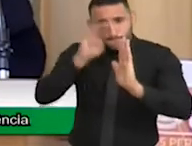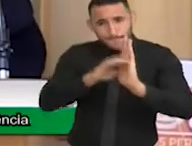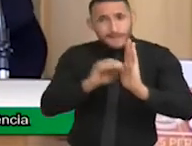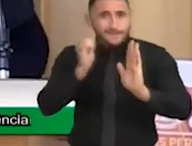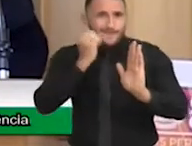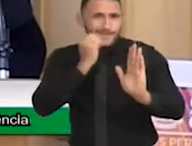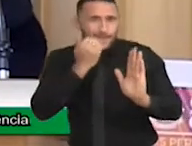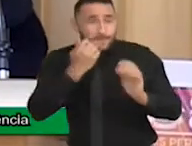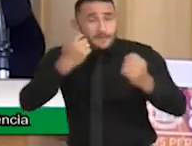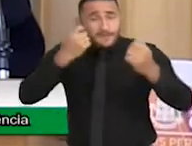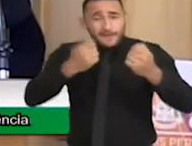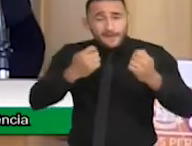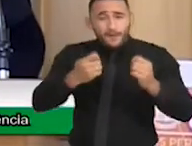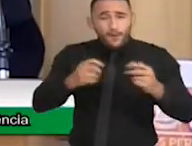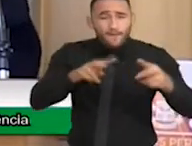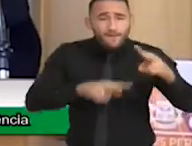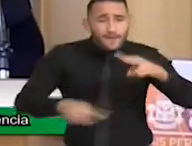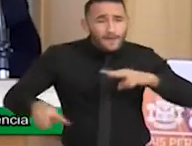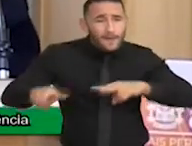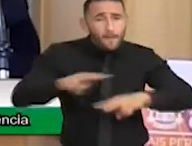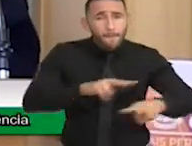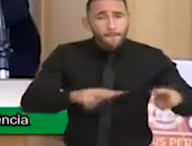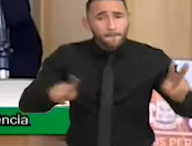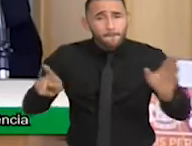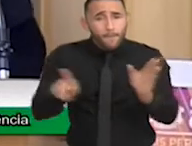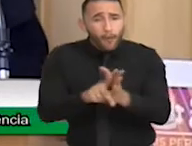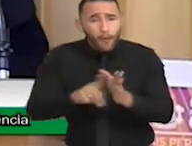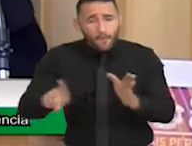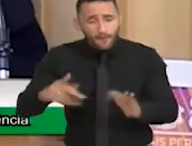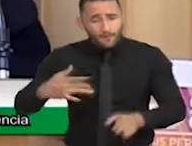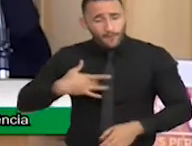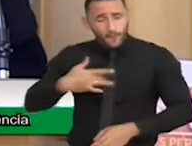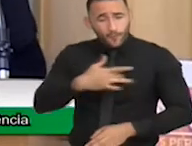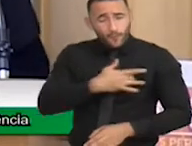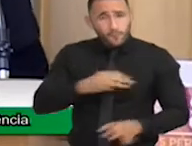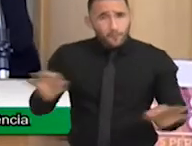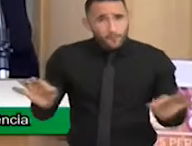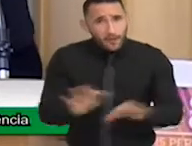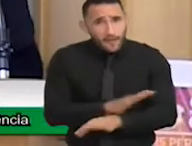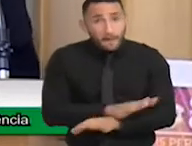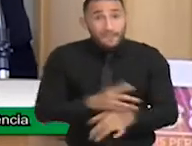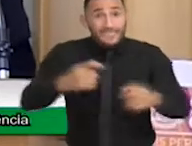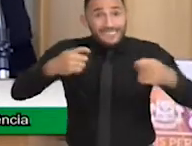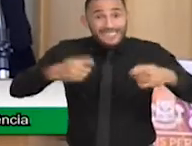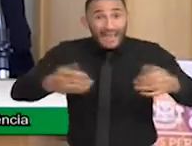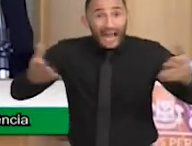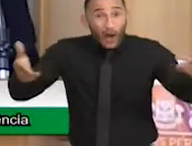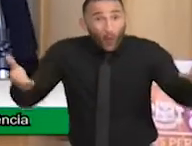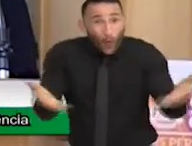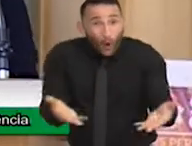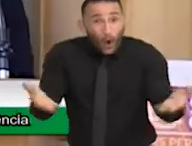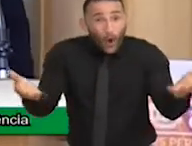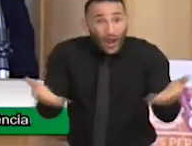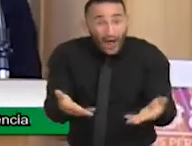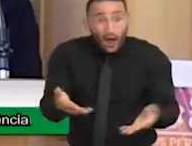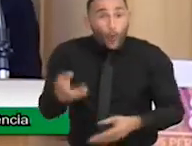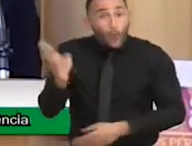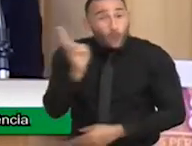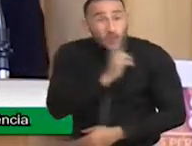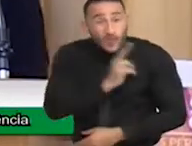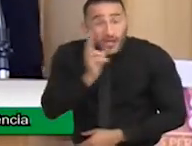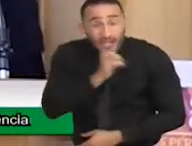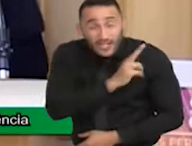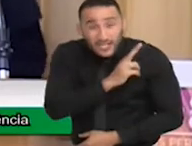visão integral da saúde. E precisam agora, hoje, ontem,